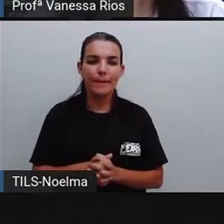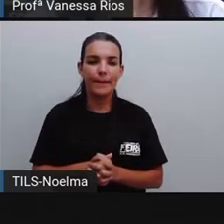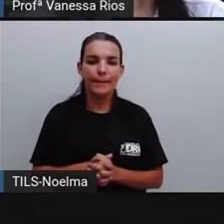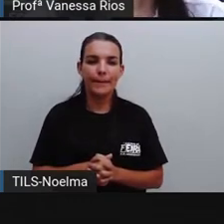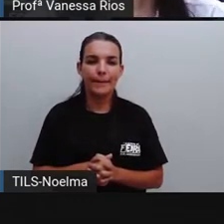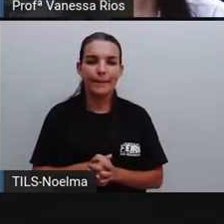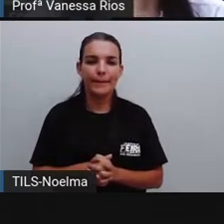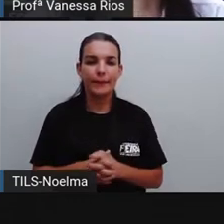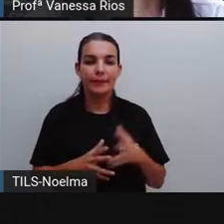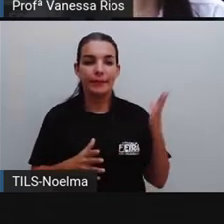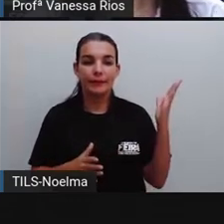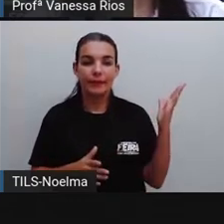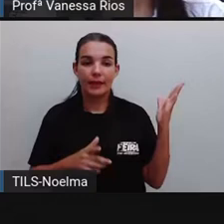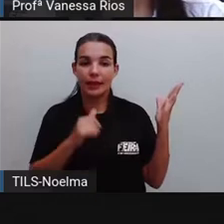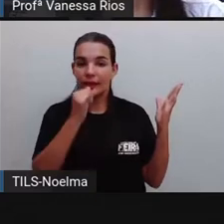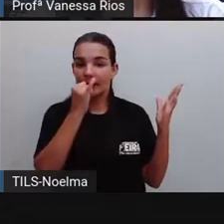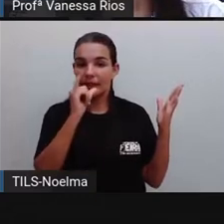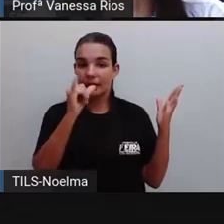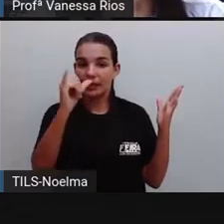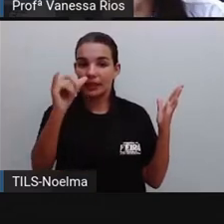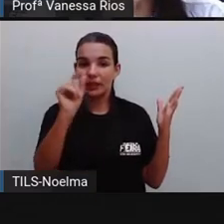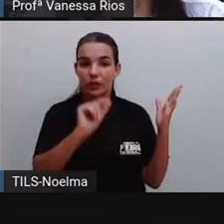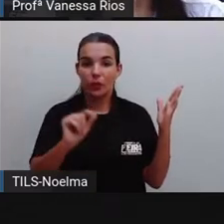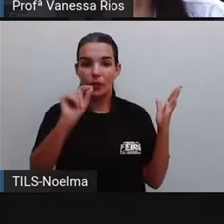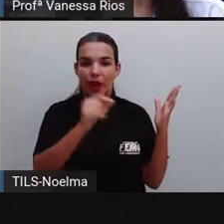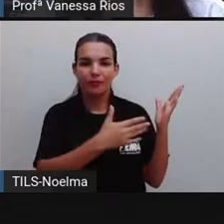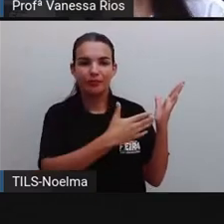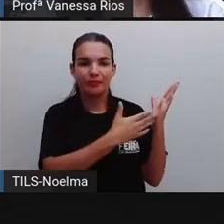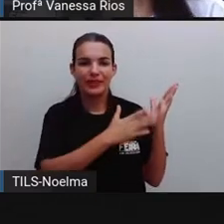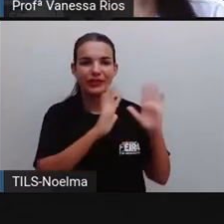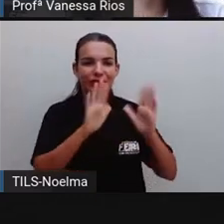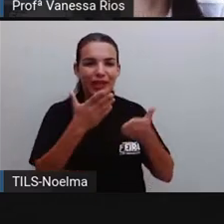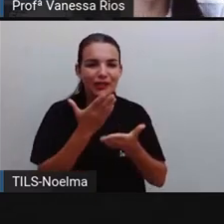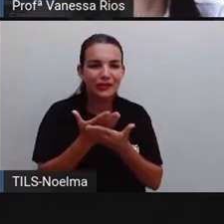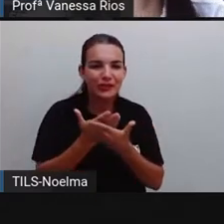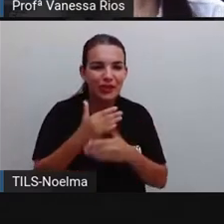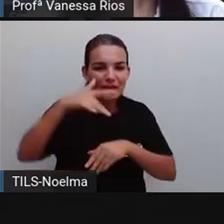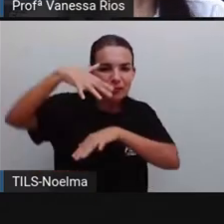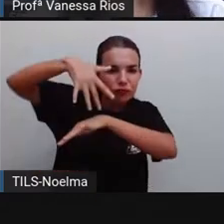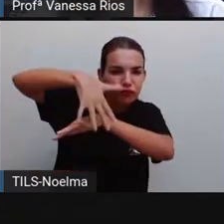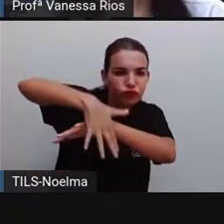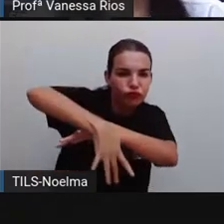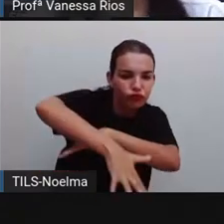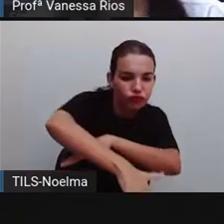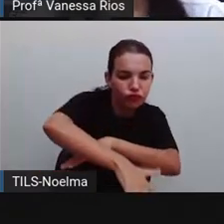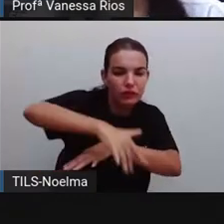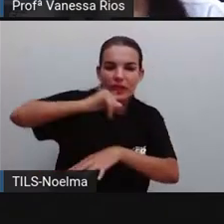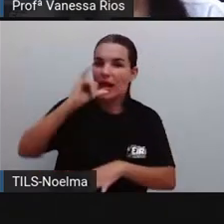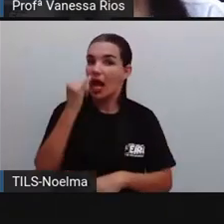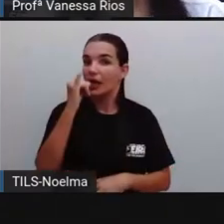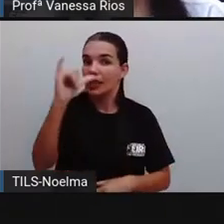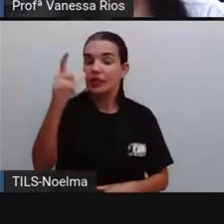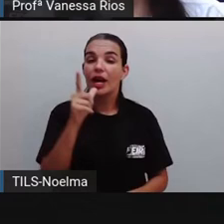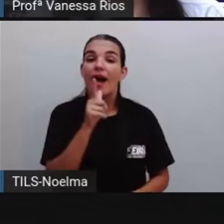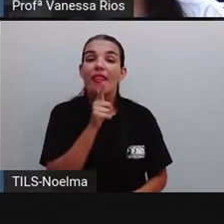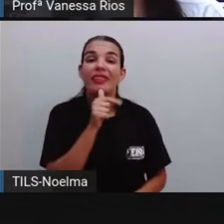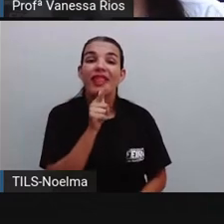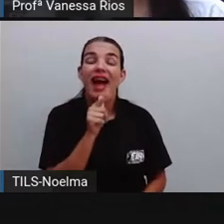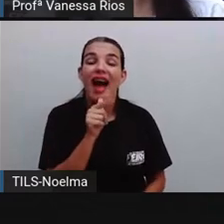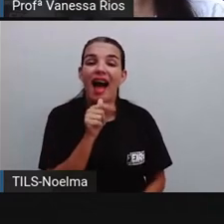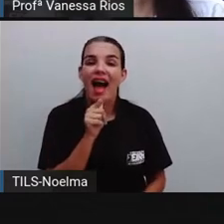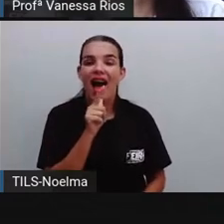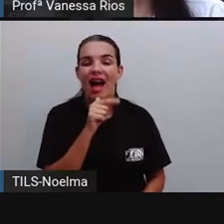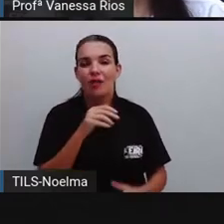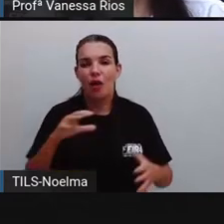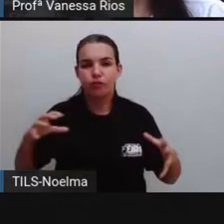Aí temos também a energia hidrelétrica, que a gente já estudou, né? A energia hidrelétrica, ela é um tipo de energia